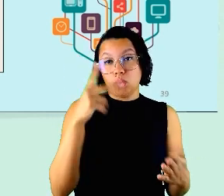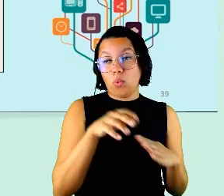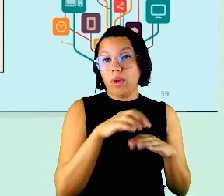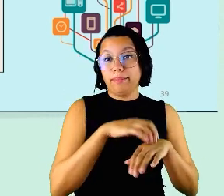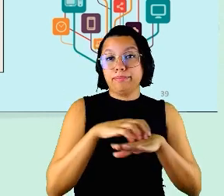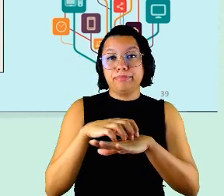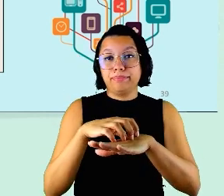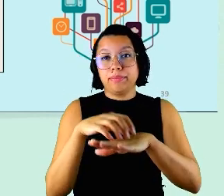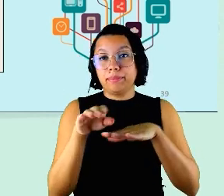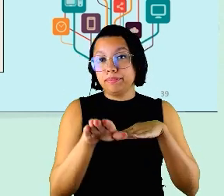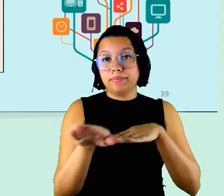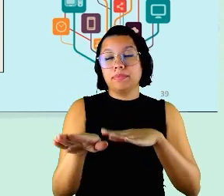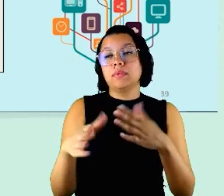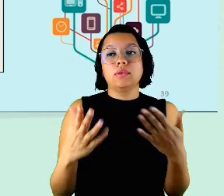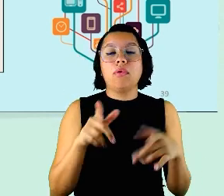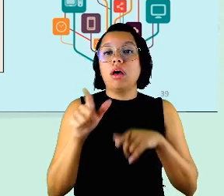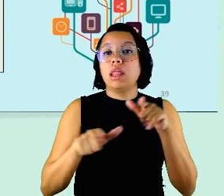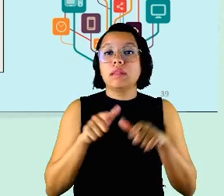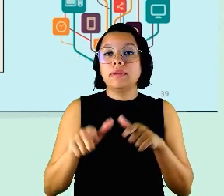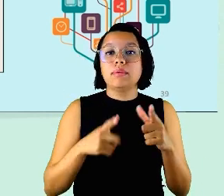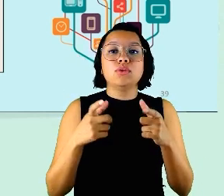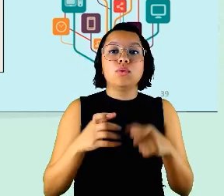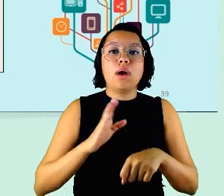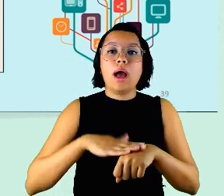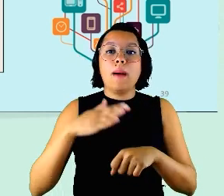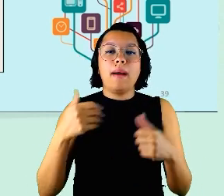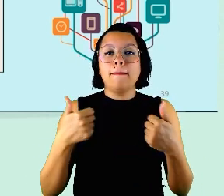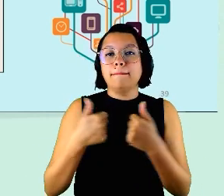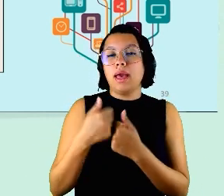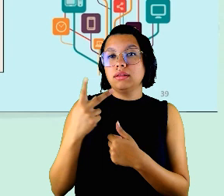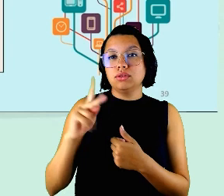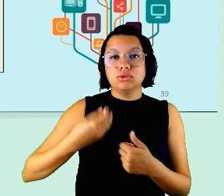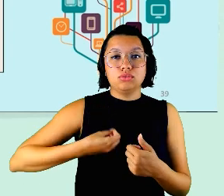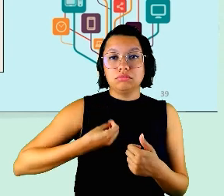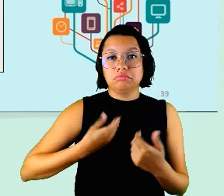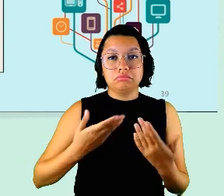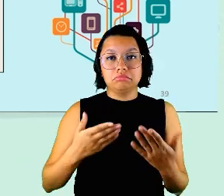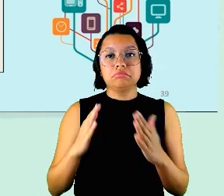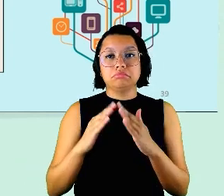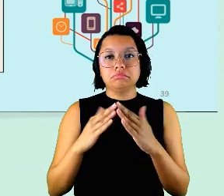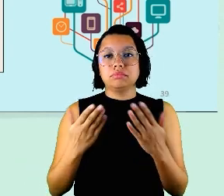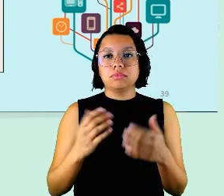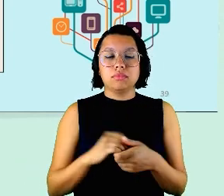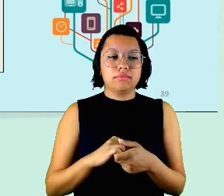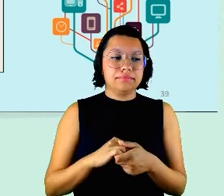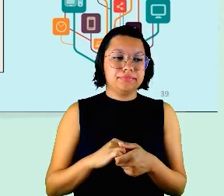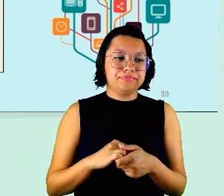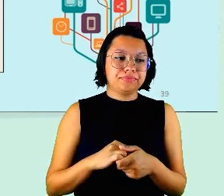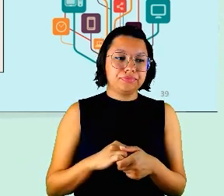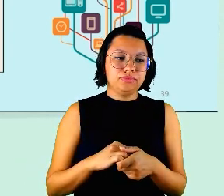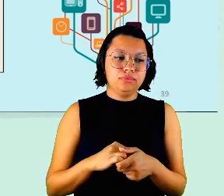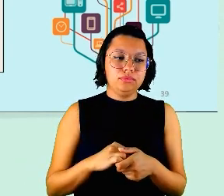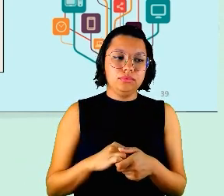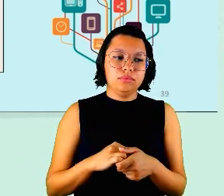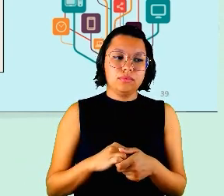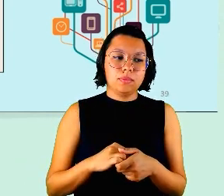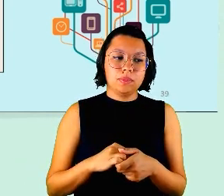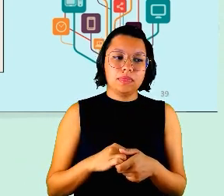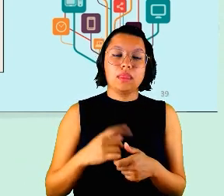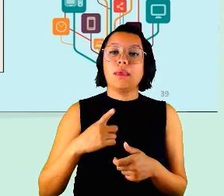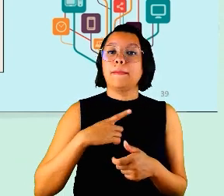ela vai trabalhar num lugar mais próximo da sua residência certo? então existem muitas